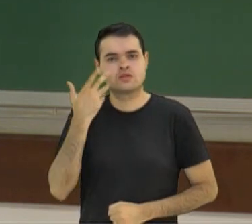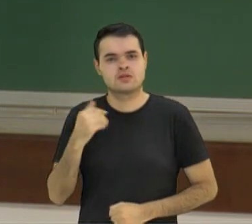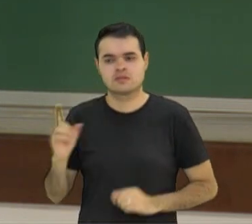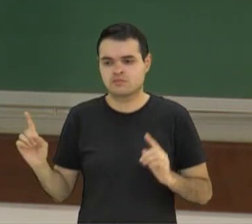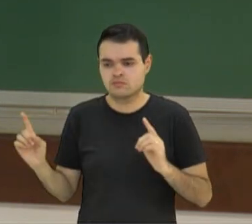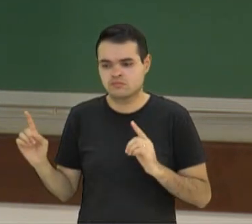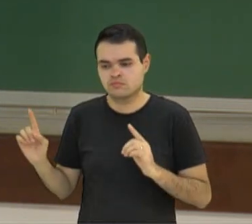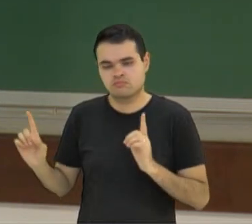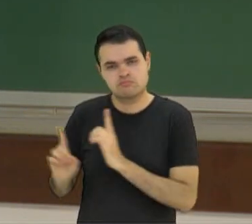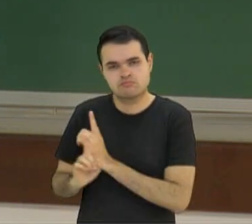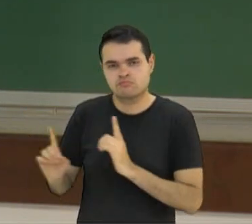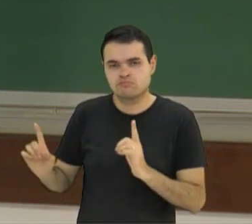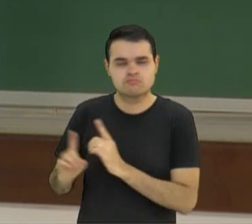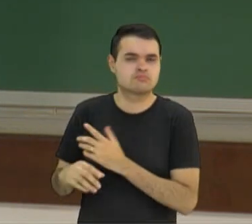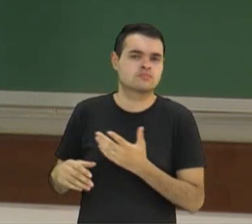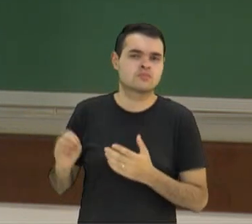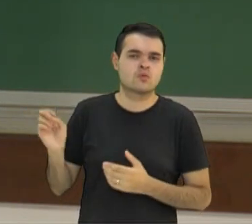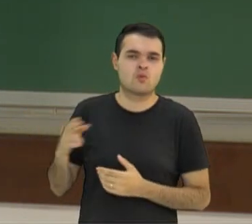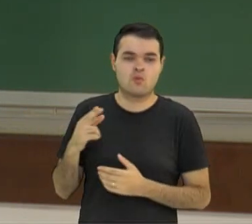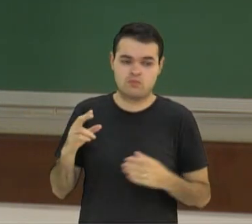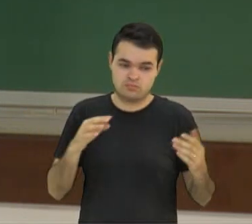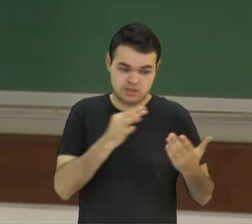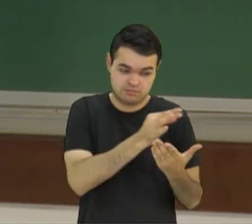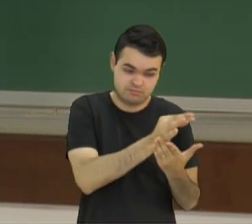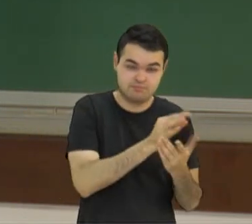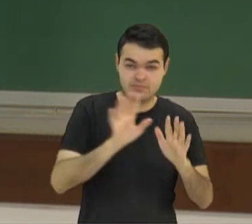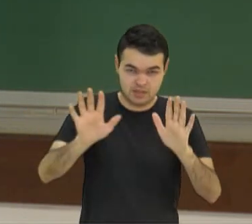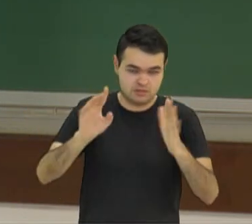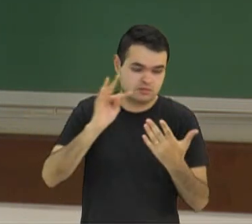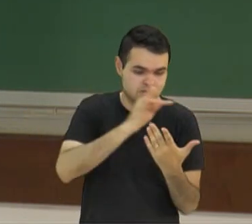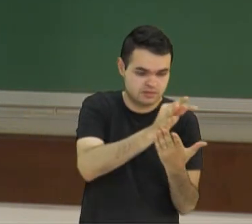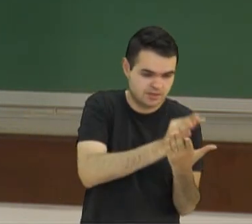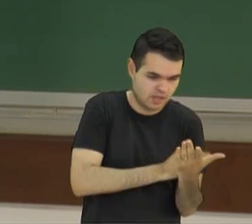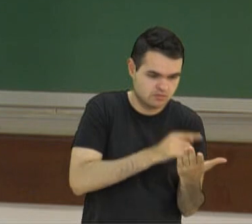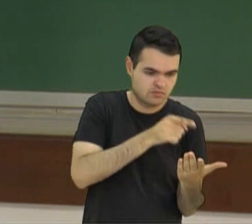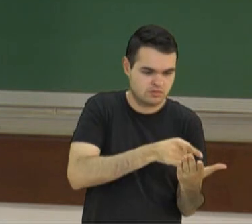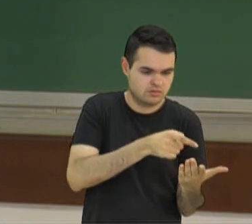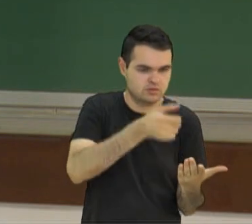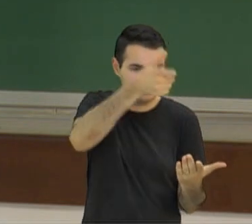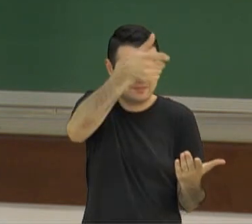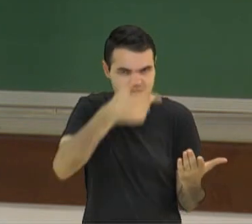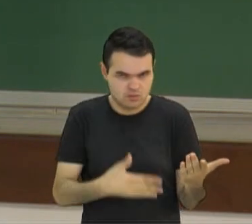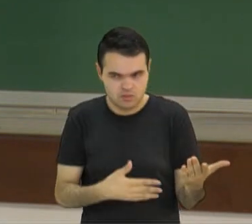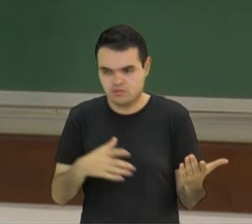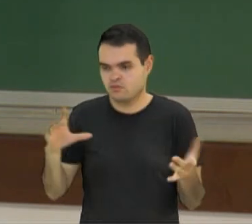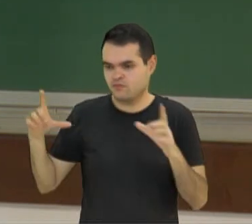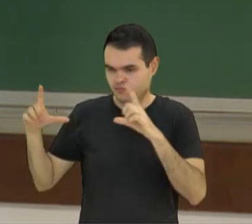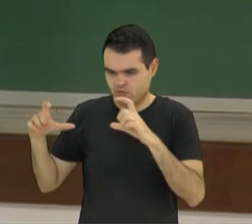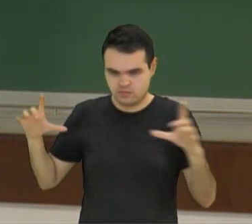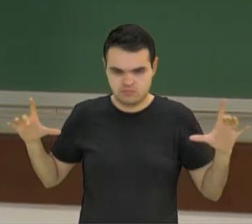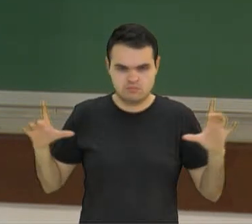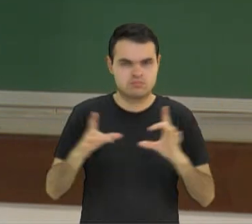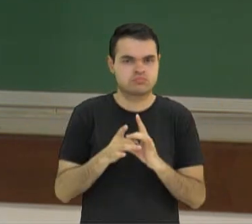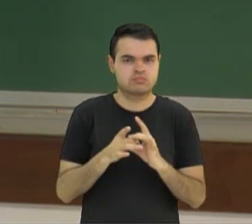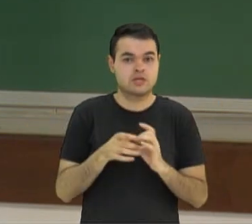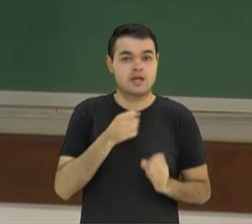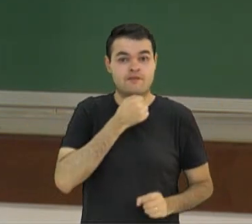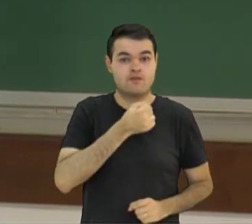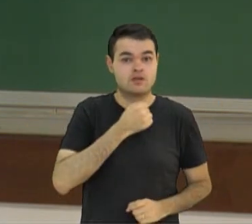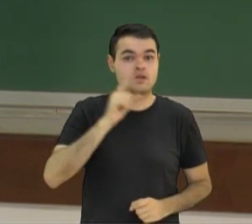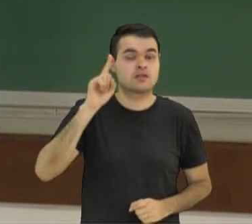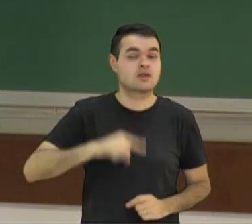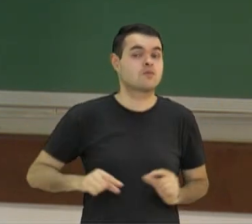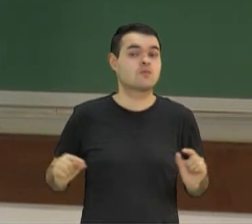Mas, juntamente com a veracidade dos fatos que foram apurados pela reportagem, e lembre-se, essa reportagem